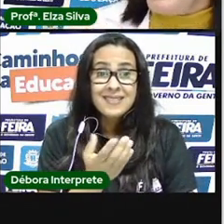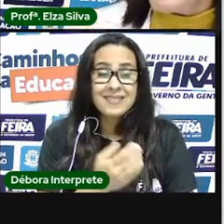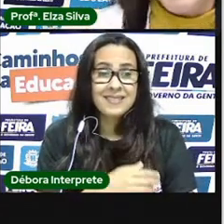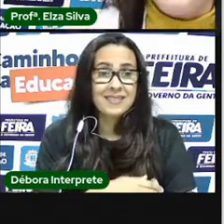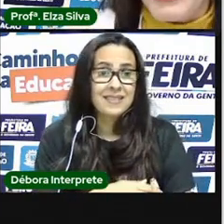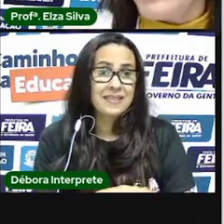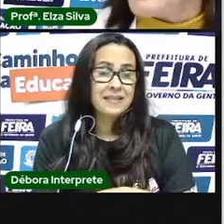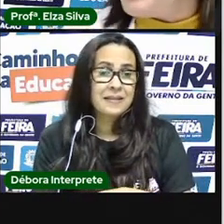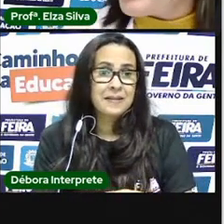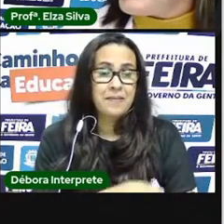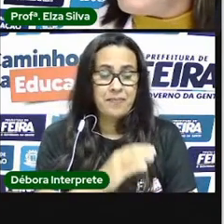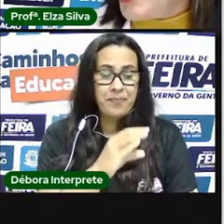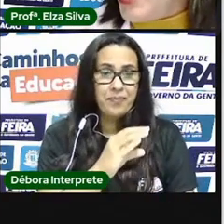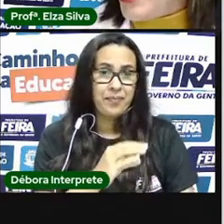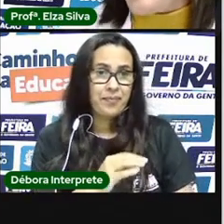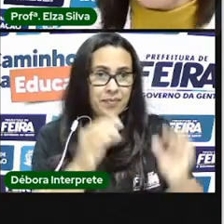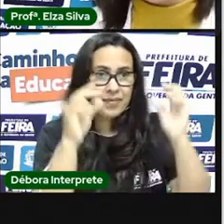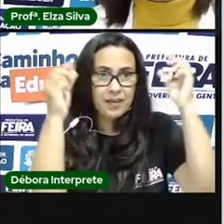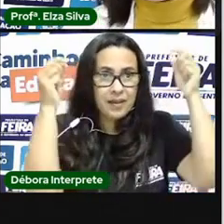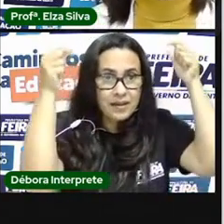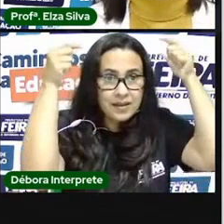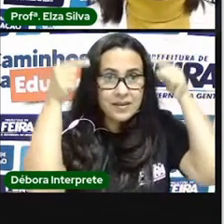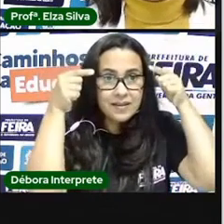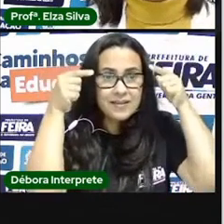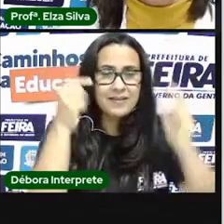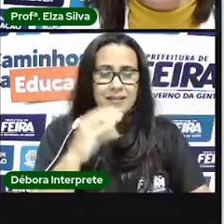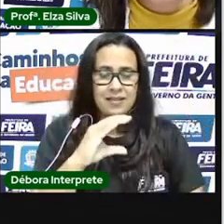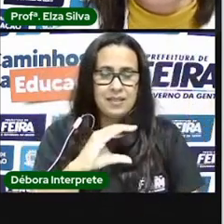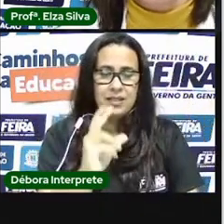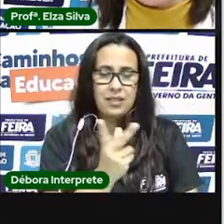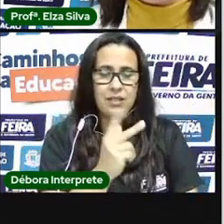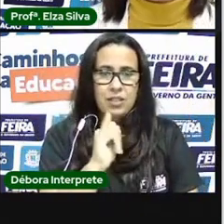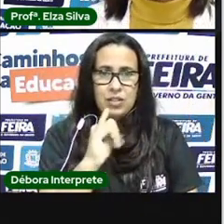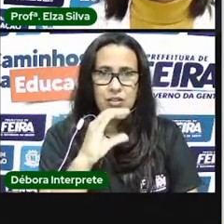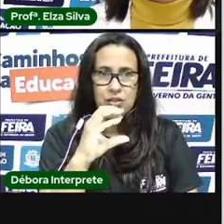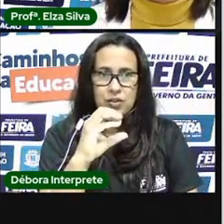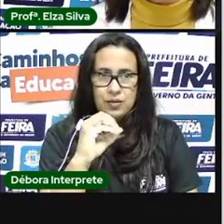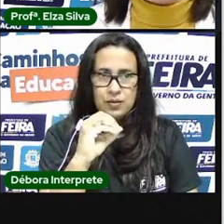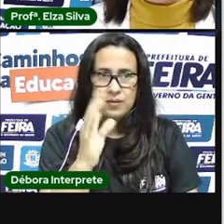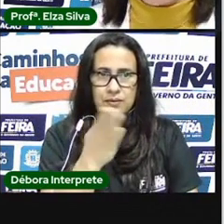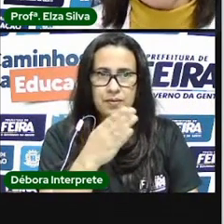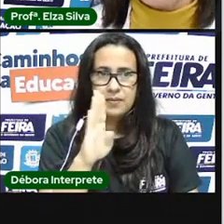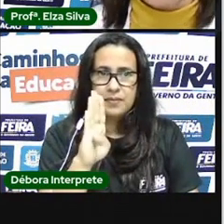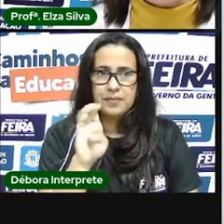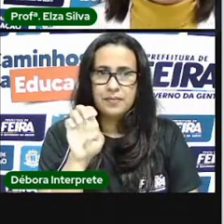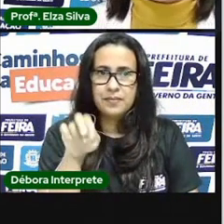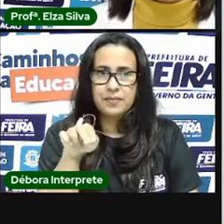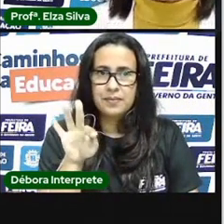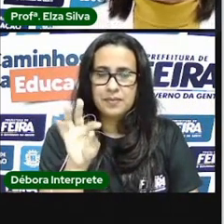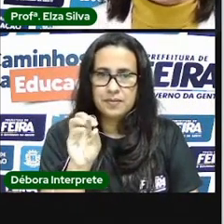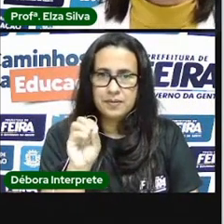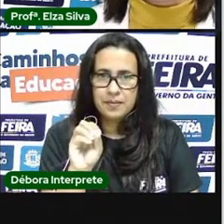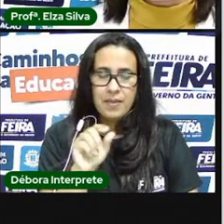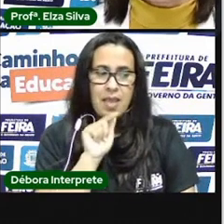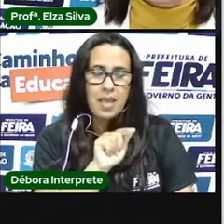o Chico Bento é um personagem que mora na zona rural olha o que o amiguinho dele